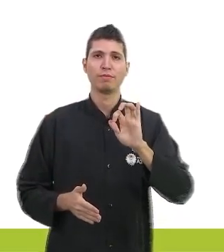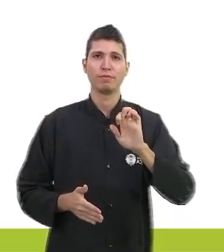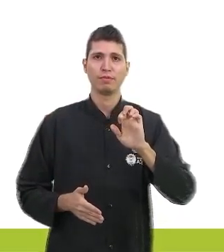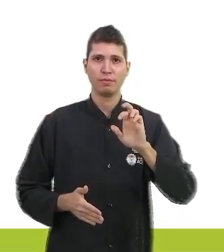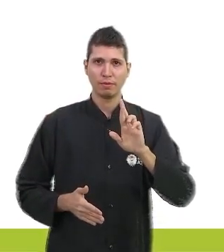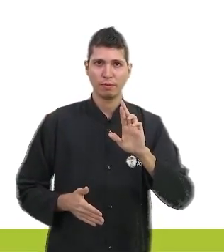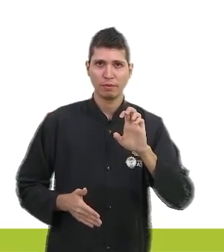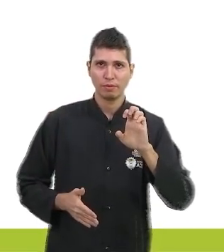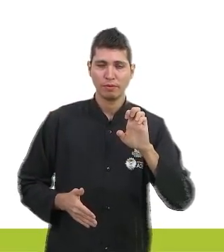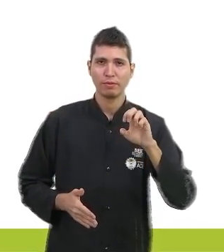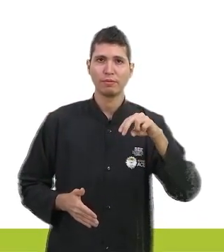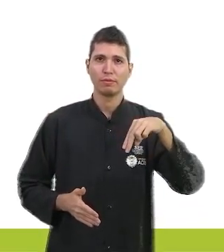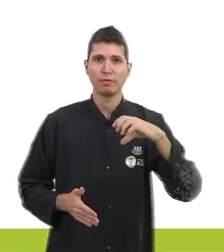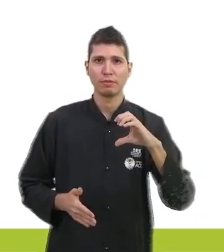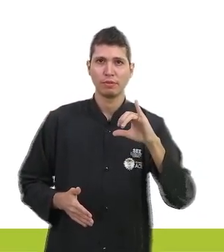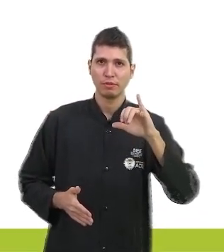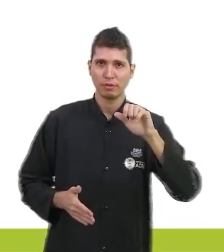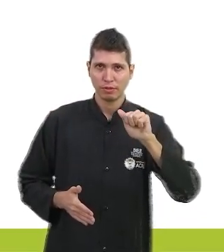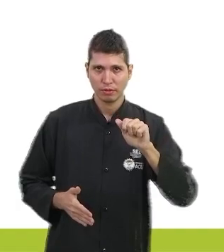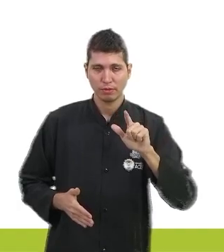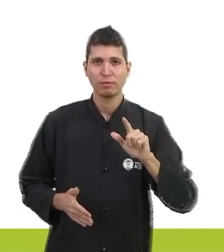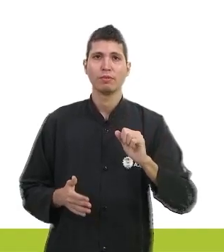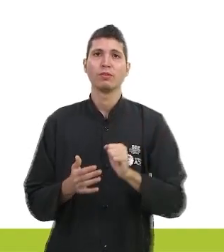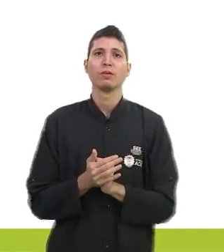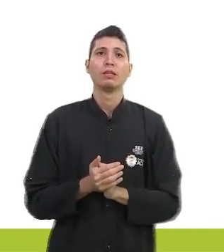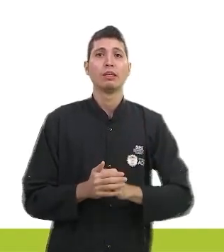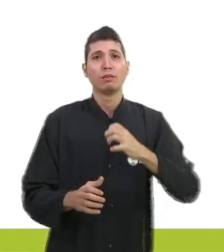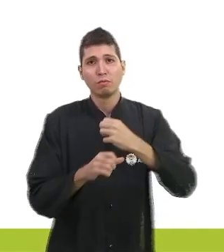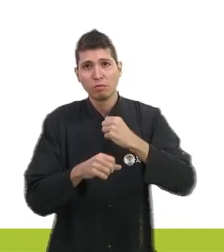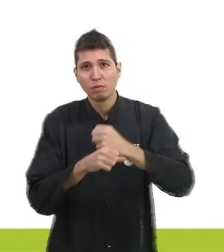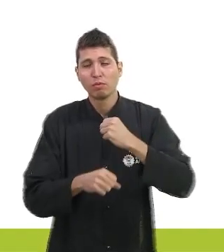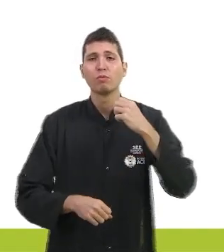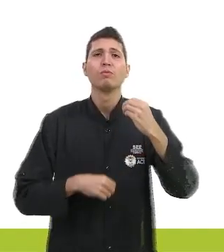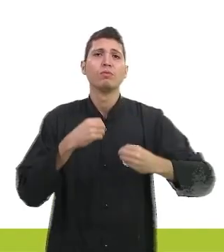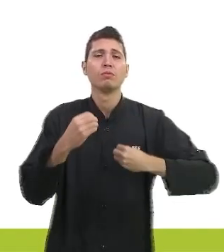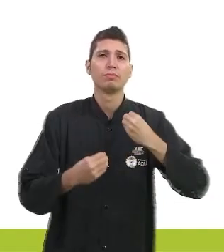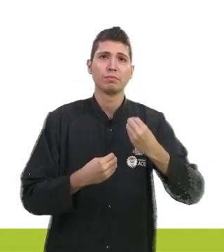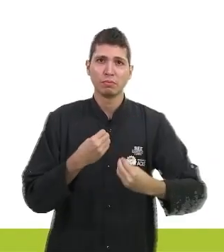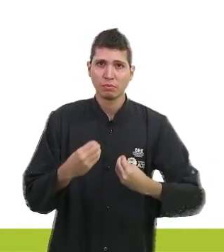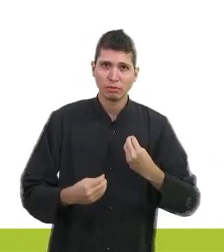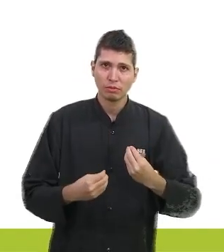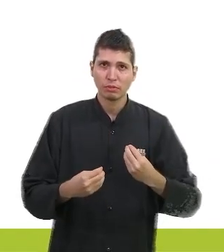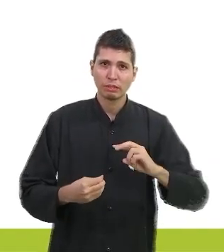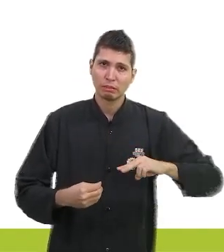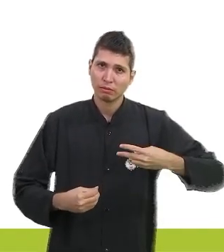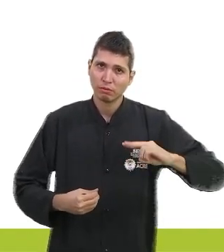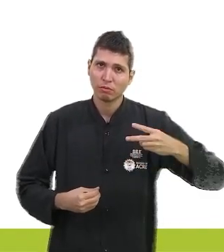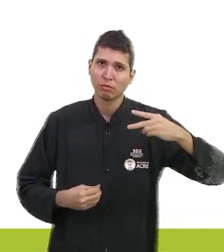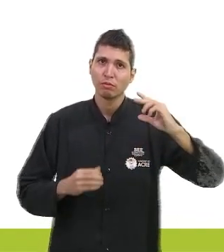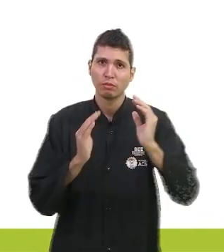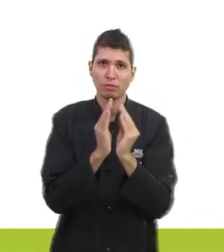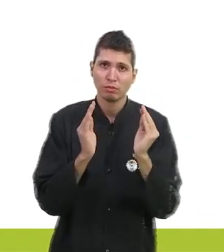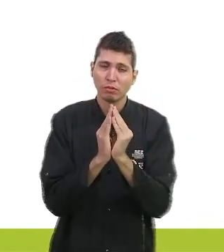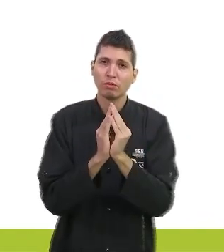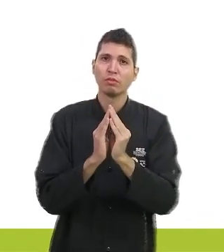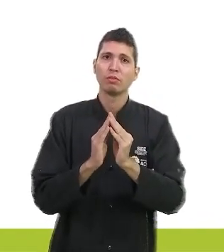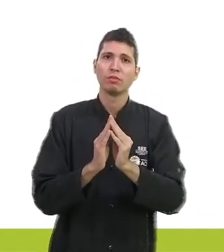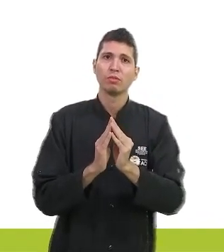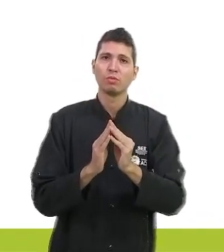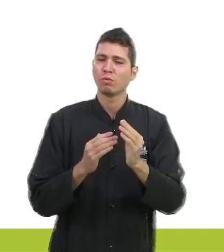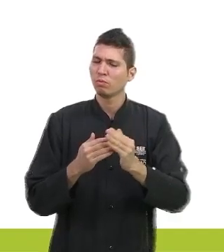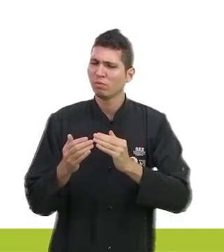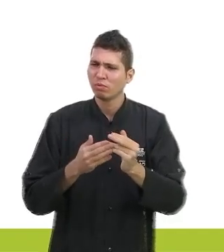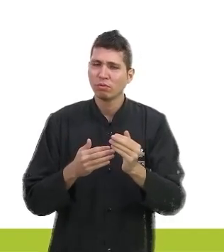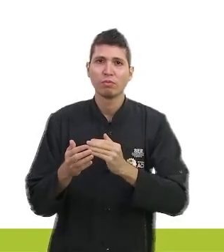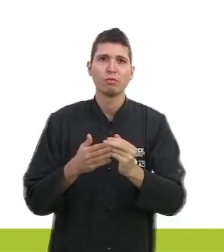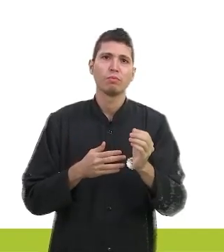o cálculo, como calcular a rentabilidade da poupança. Todos os produtos de renda fixa, como